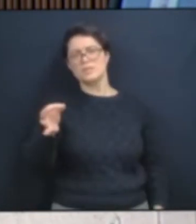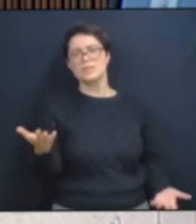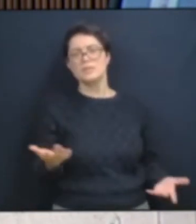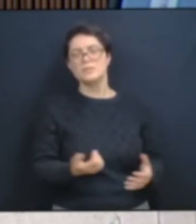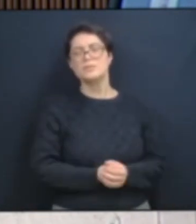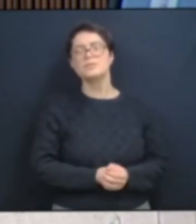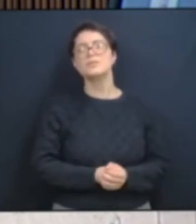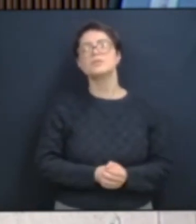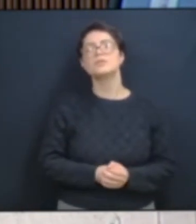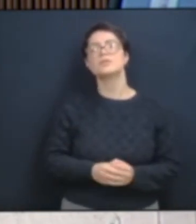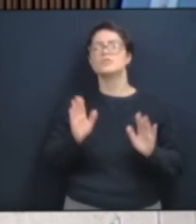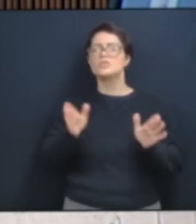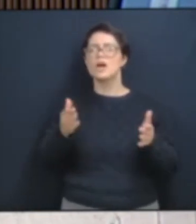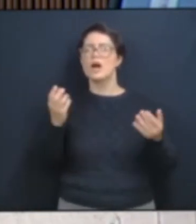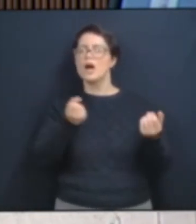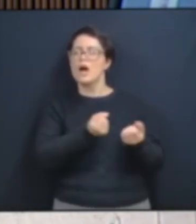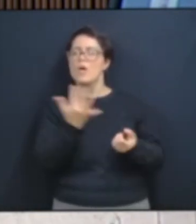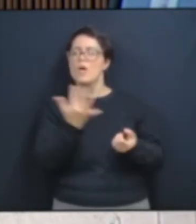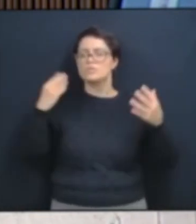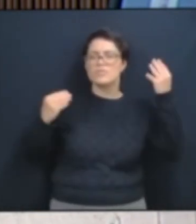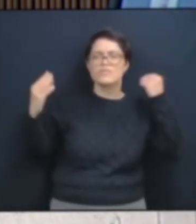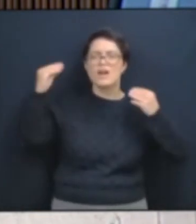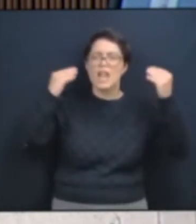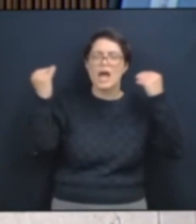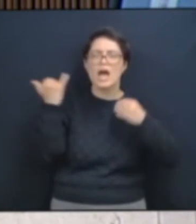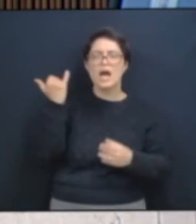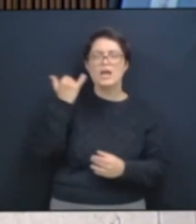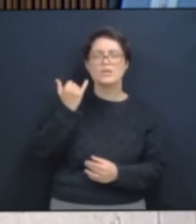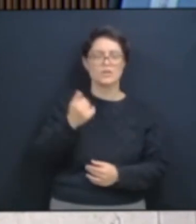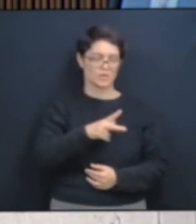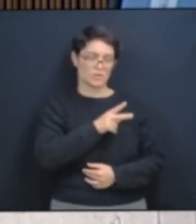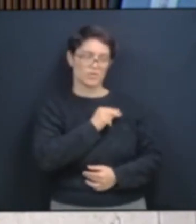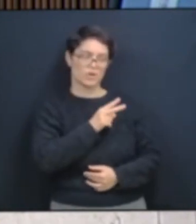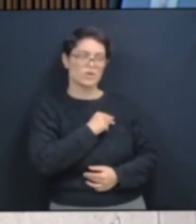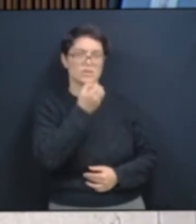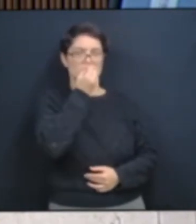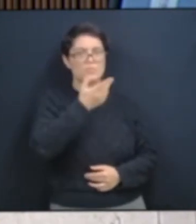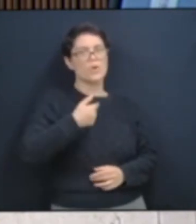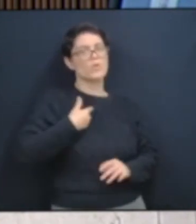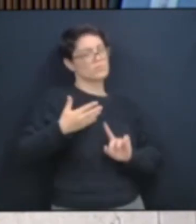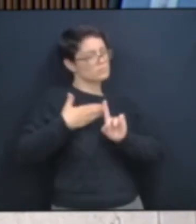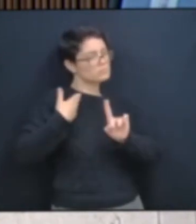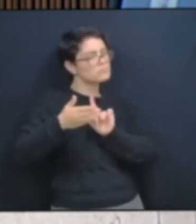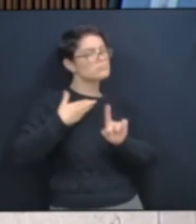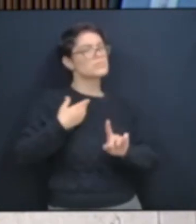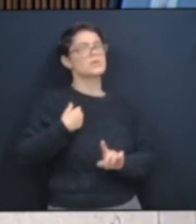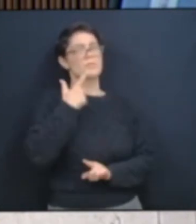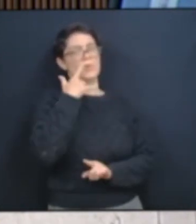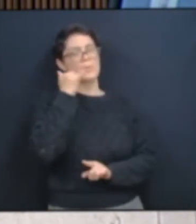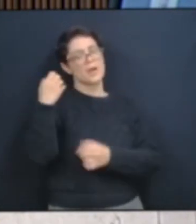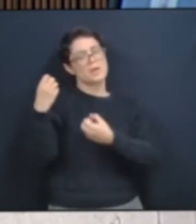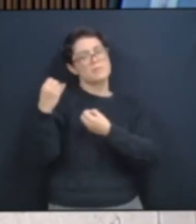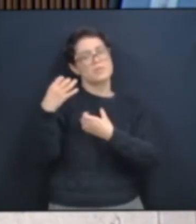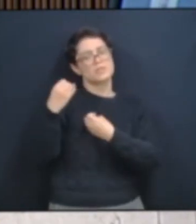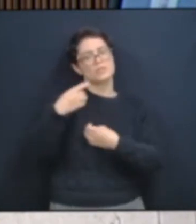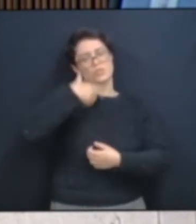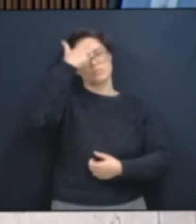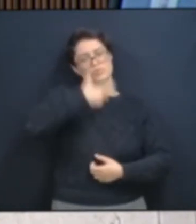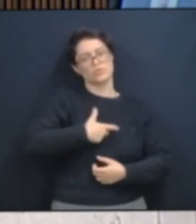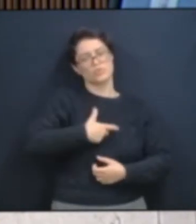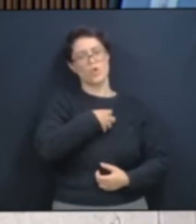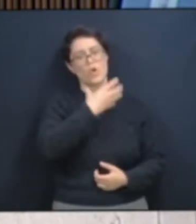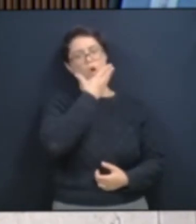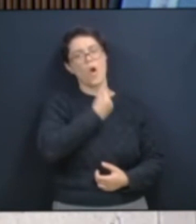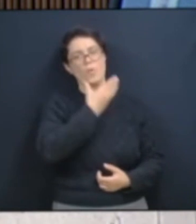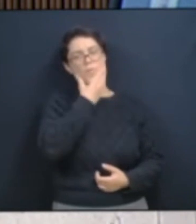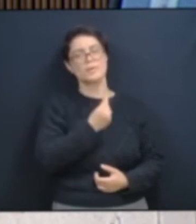Já ouvi de alguns aqui. Olha, ainda bem que levei umas palmadas. Meu pai me ensinou a ser homem. Em programas da TV Câmara, no ano de